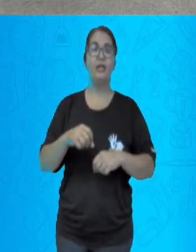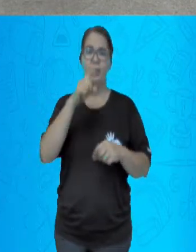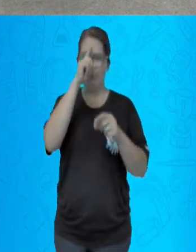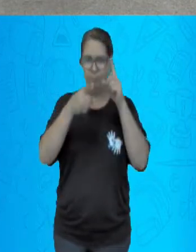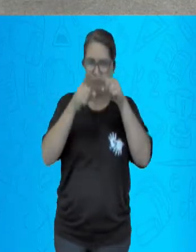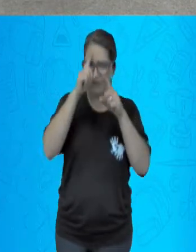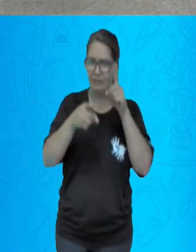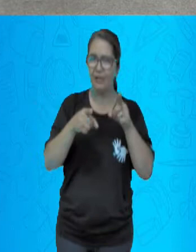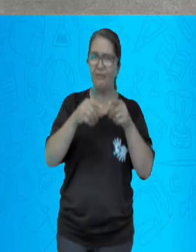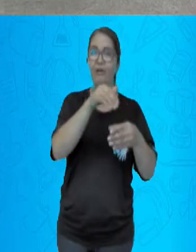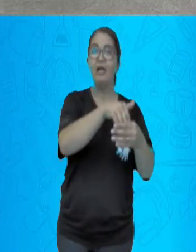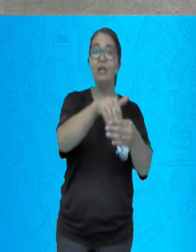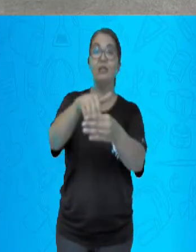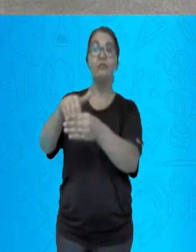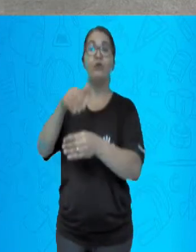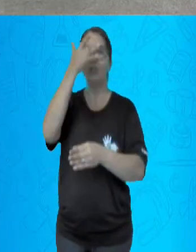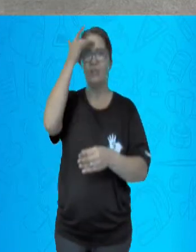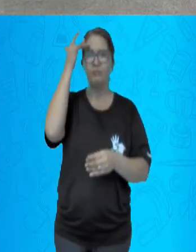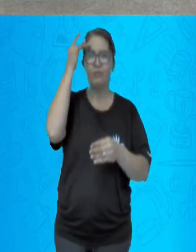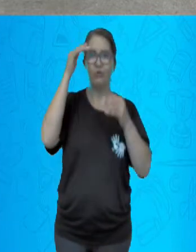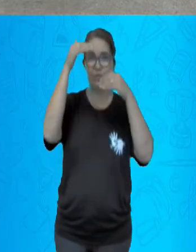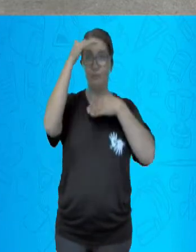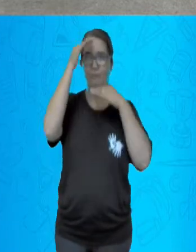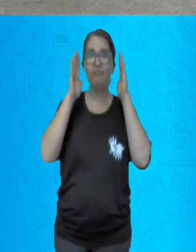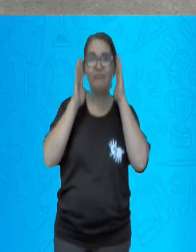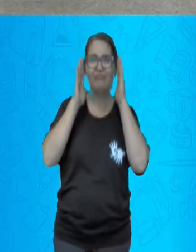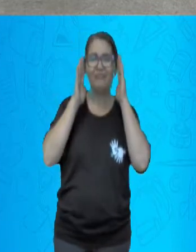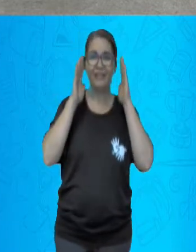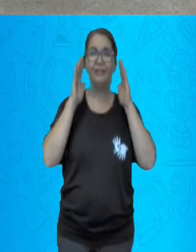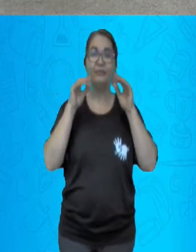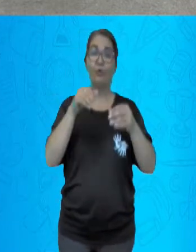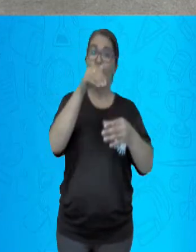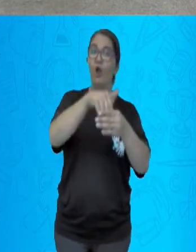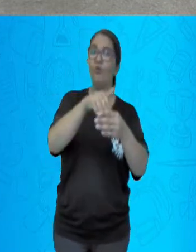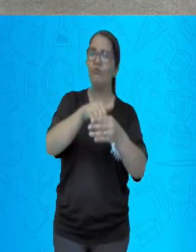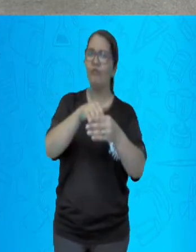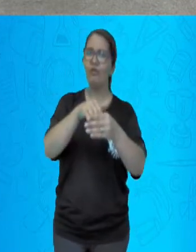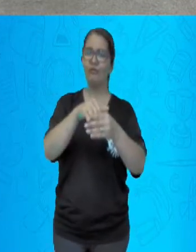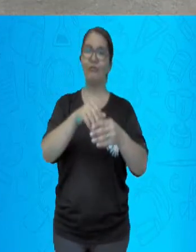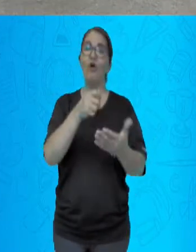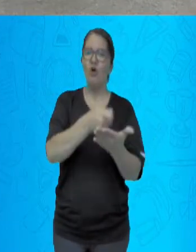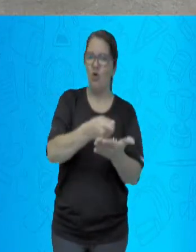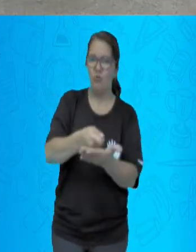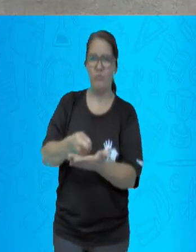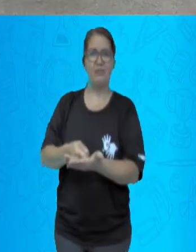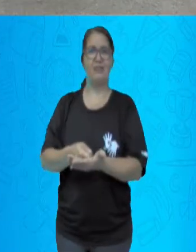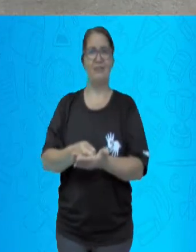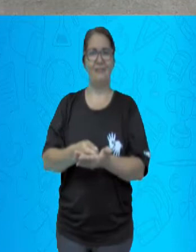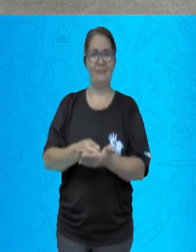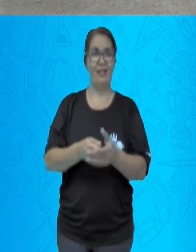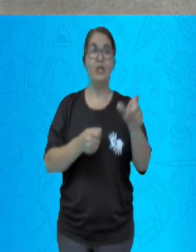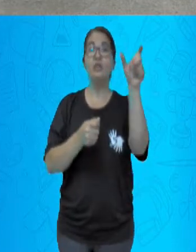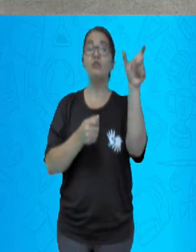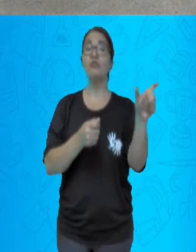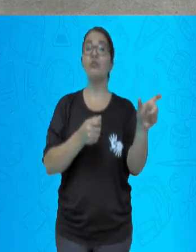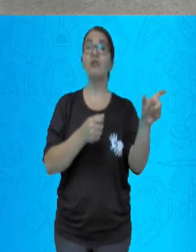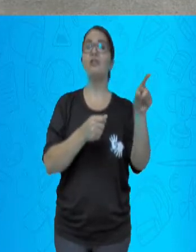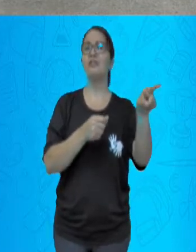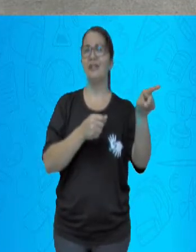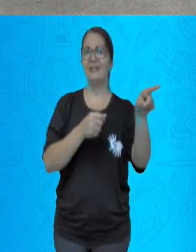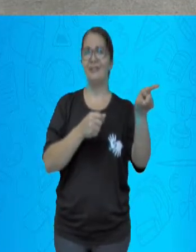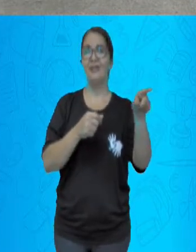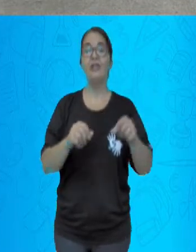suficiente, a manipulação das atas eram feitas. E quem realizava eram os coronéis.